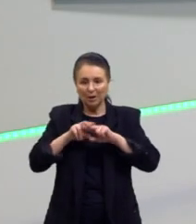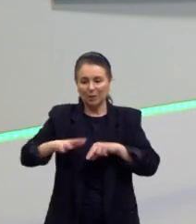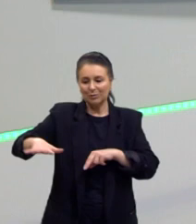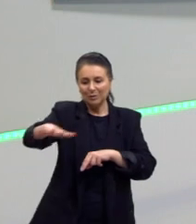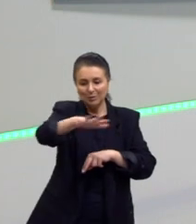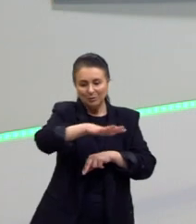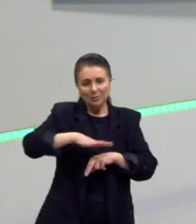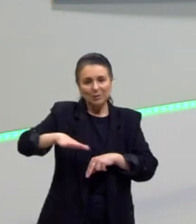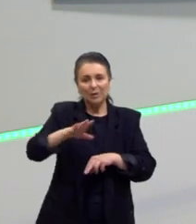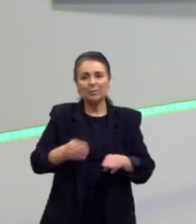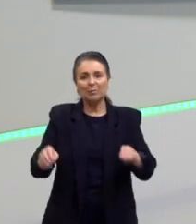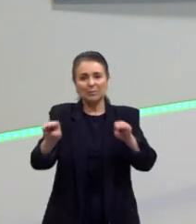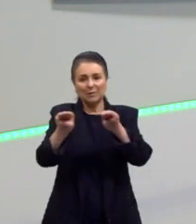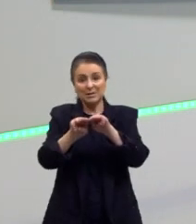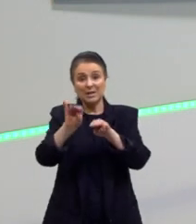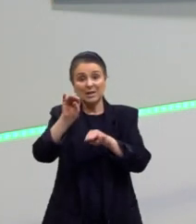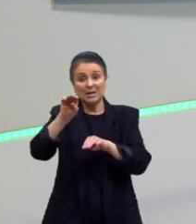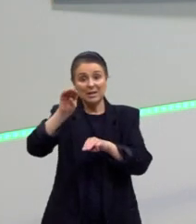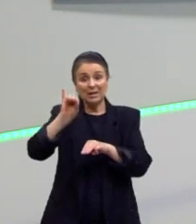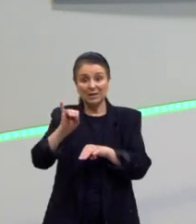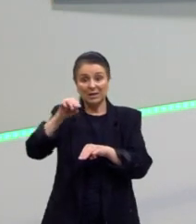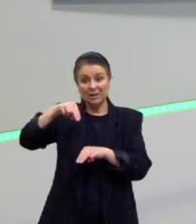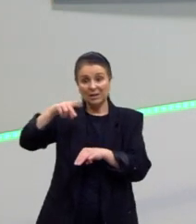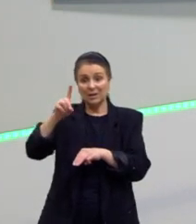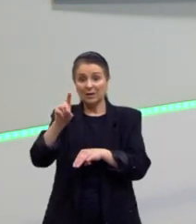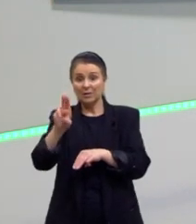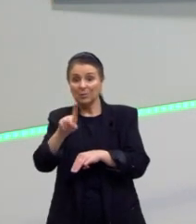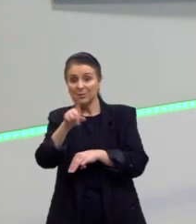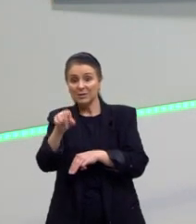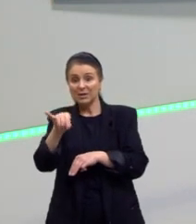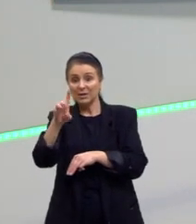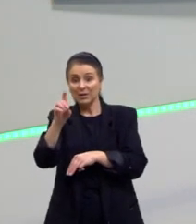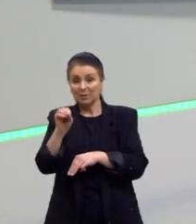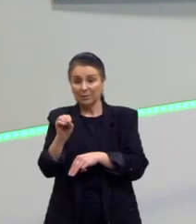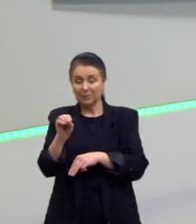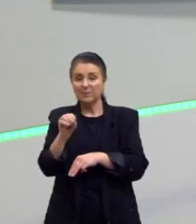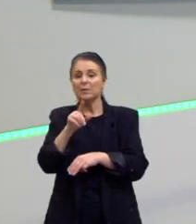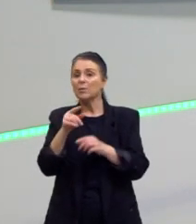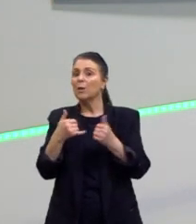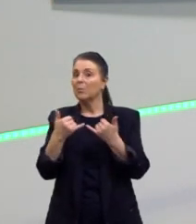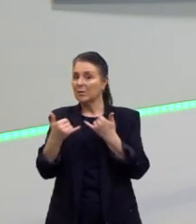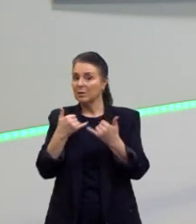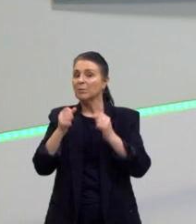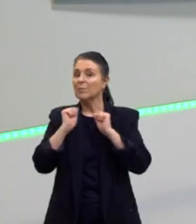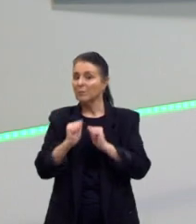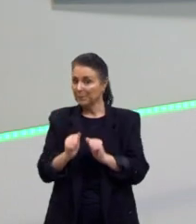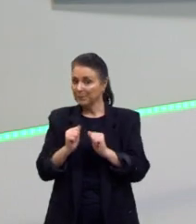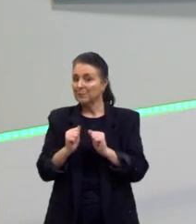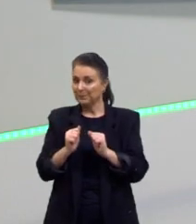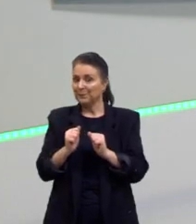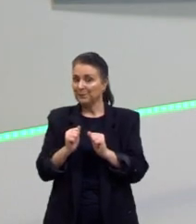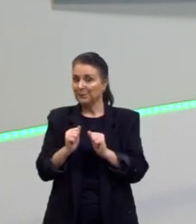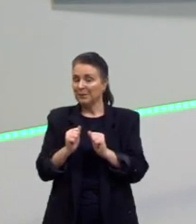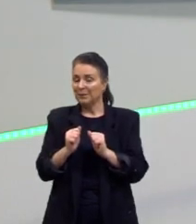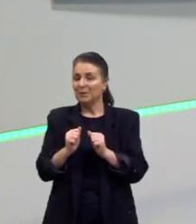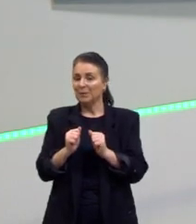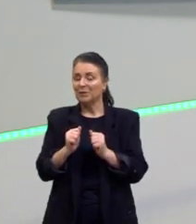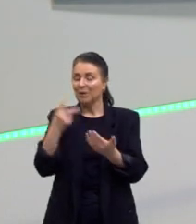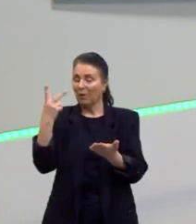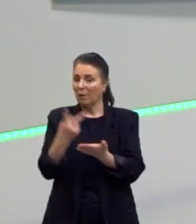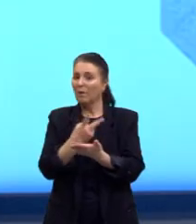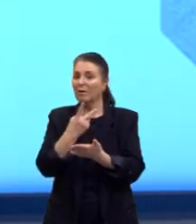magnético que foi induzido, né? E, claro, né? Isso aqui é só um exemplo de como que pode acontecer, né? Mas muito da